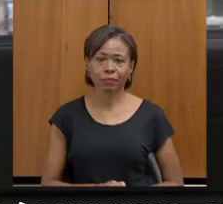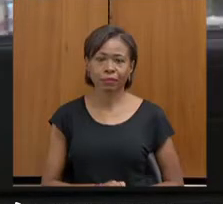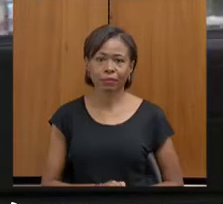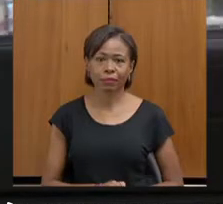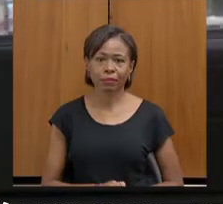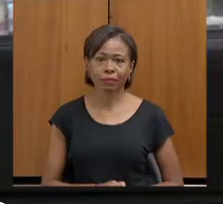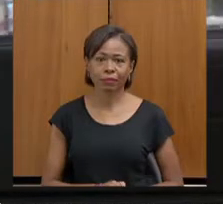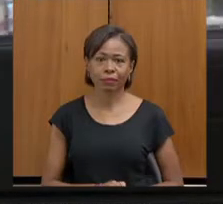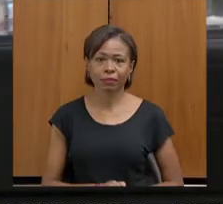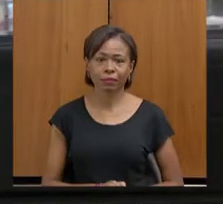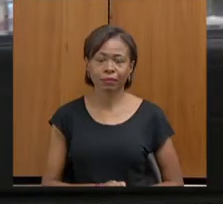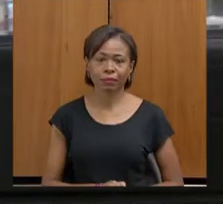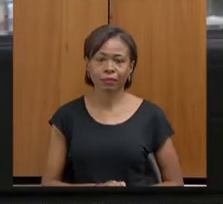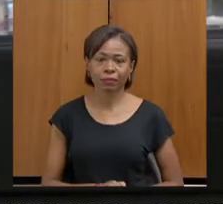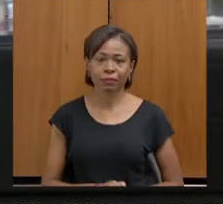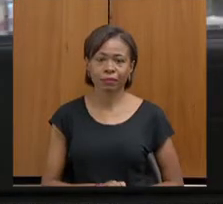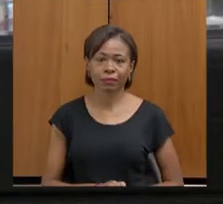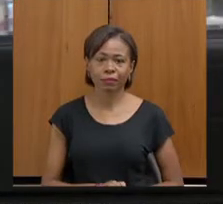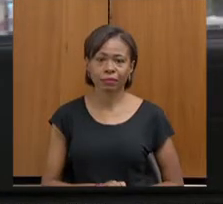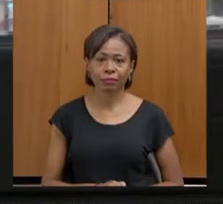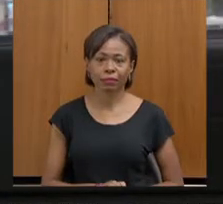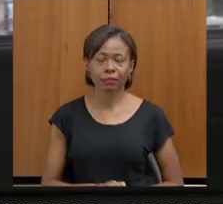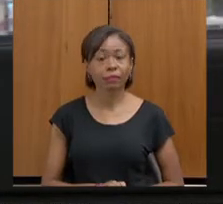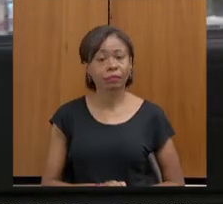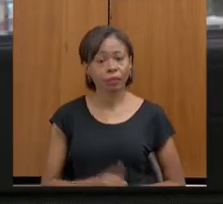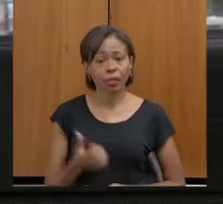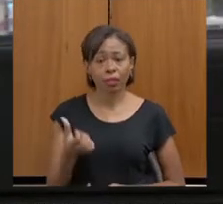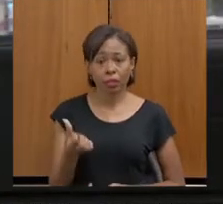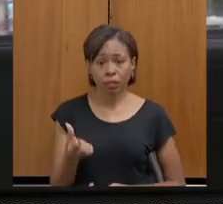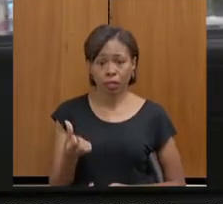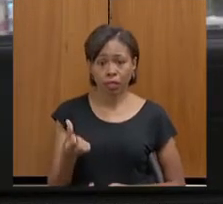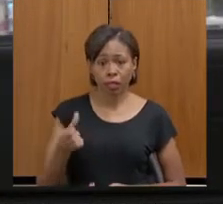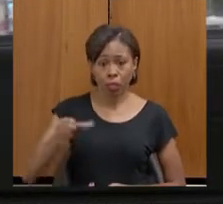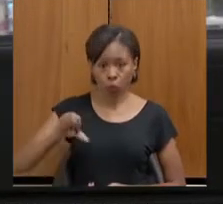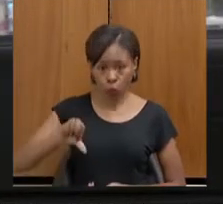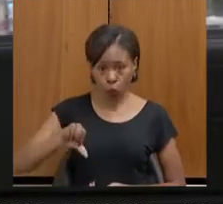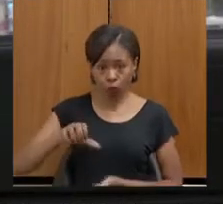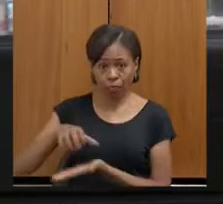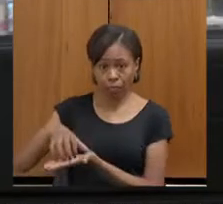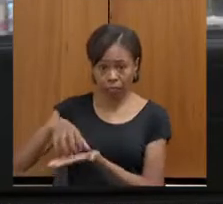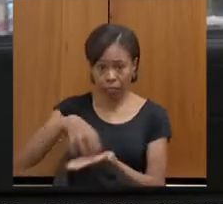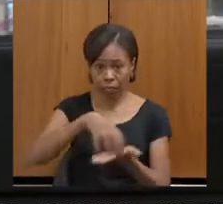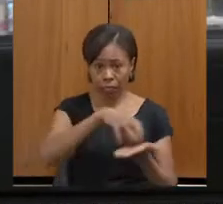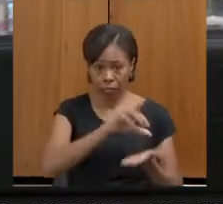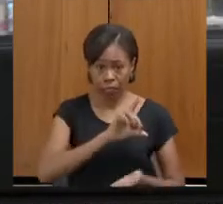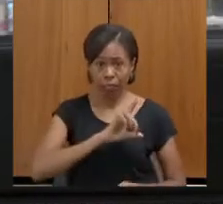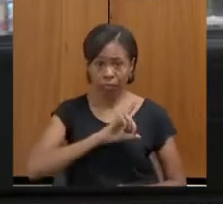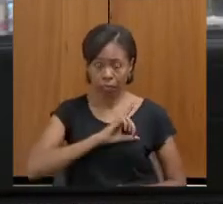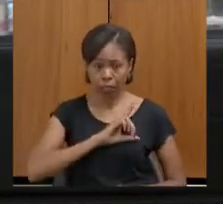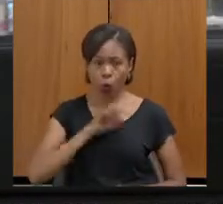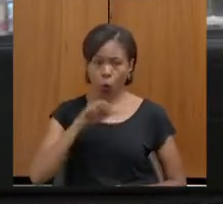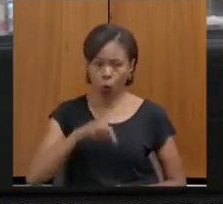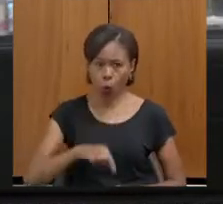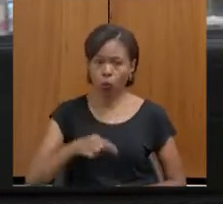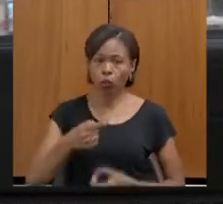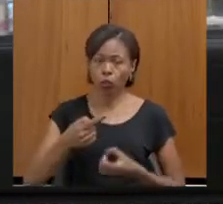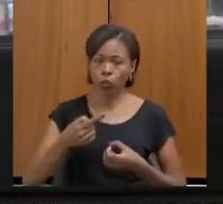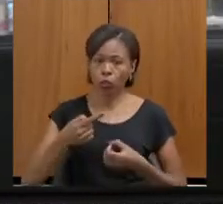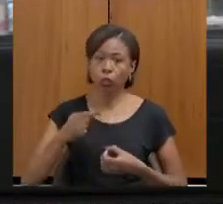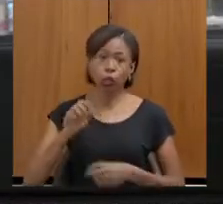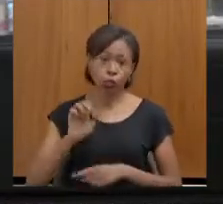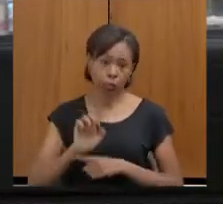Penso que 69 delegacias hoje dentro do nosso estado, um estado que tem 853 municípios,